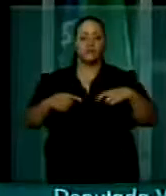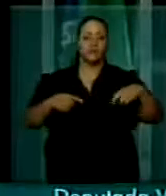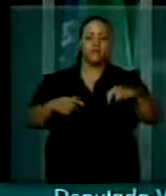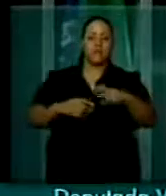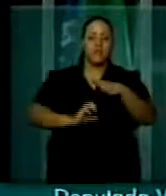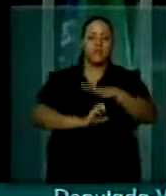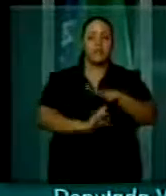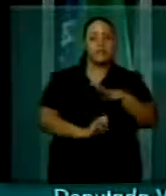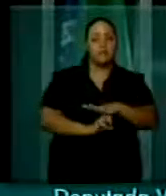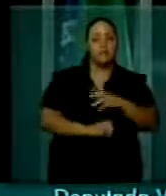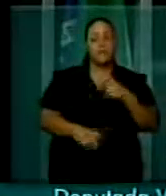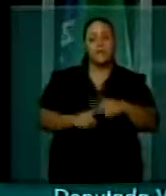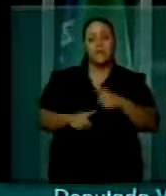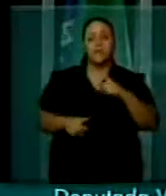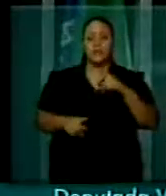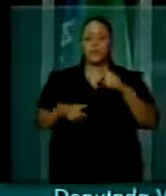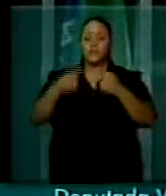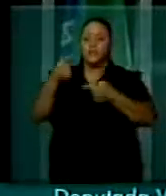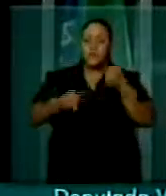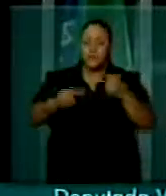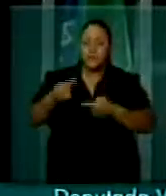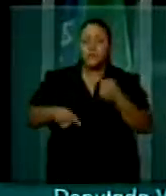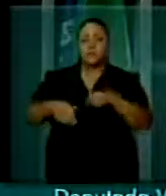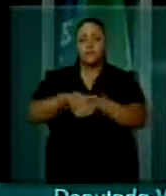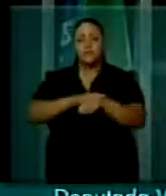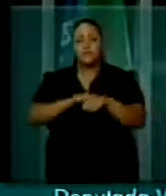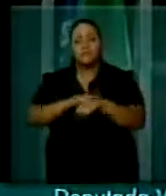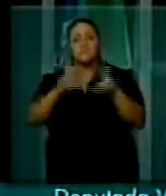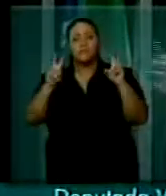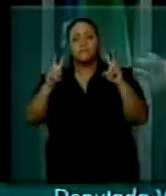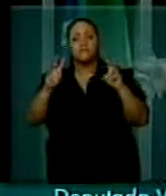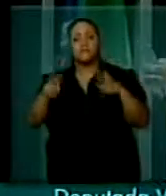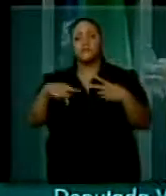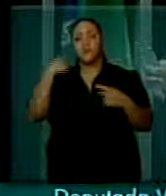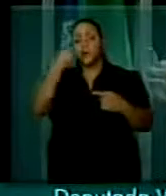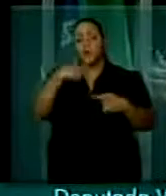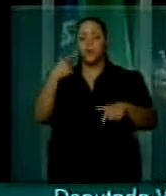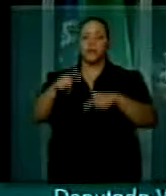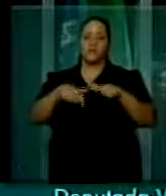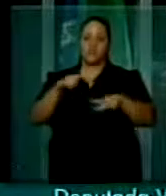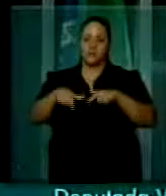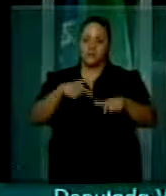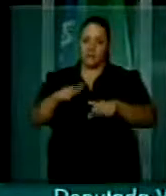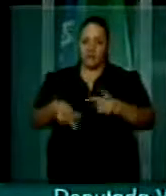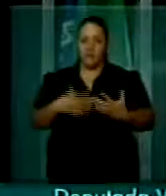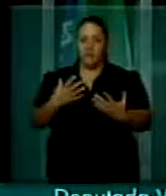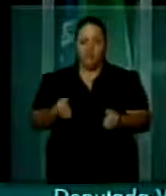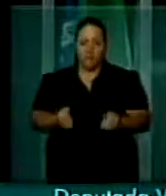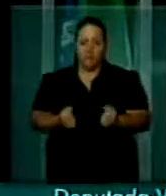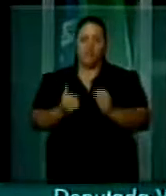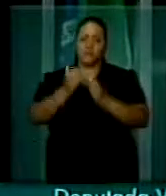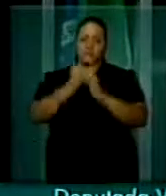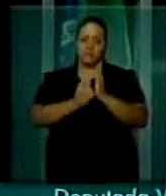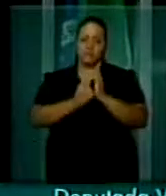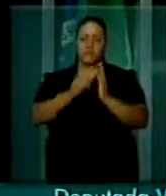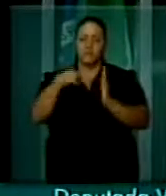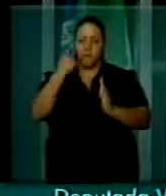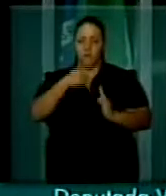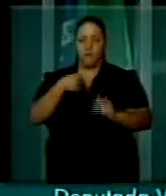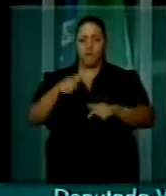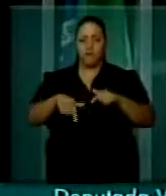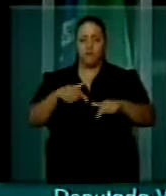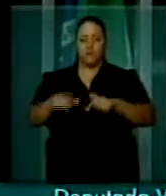elevada no trabalho, de tributos no trabalho, mas vamos diminuir a jornada de trabalho. Eu falo aqui agora,